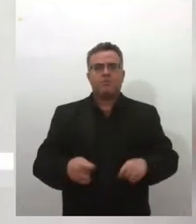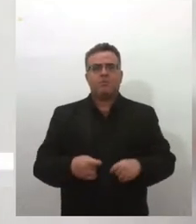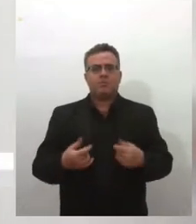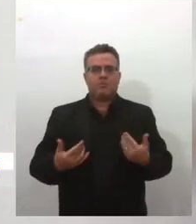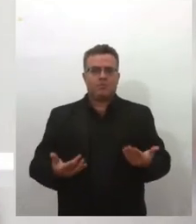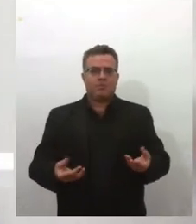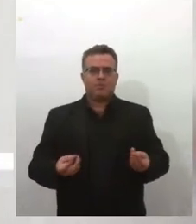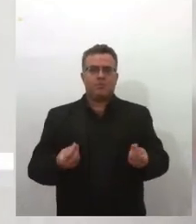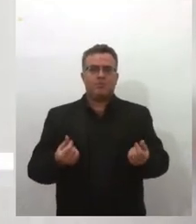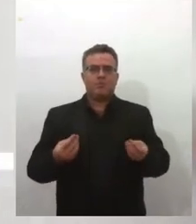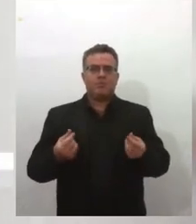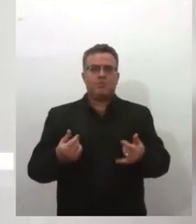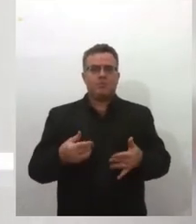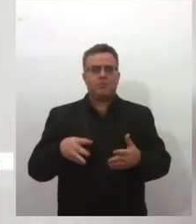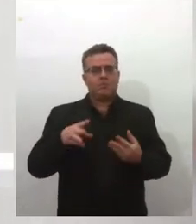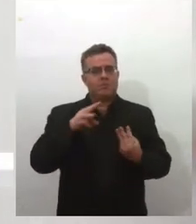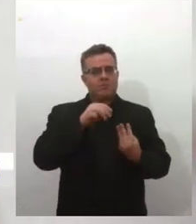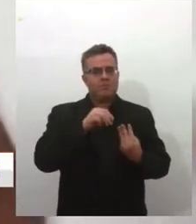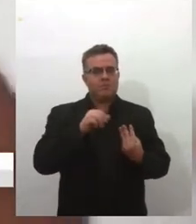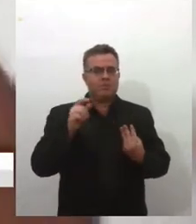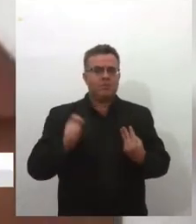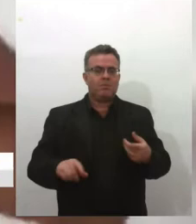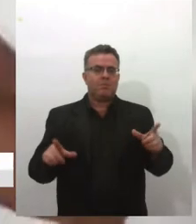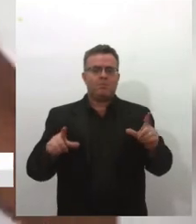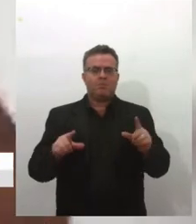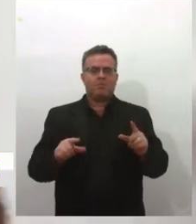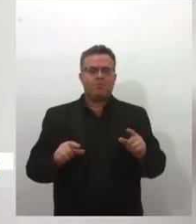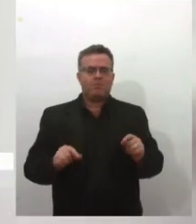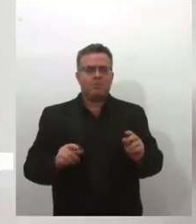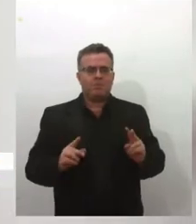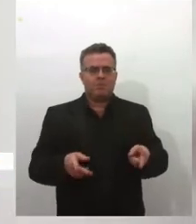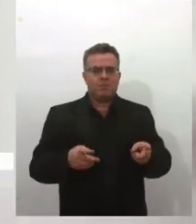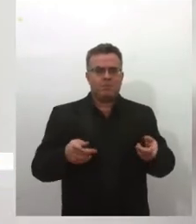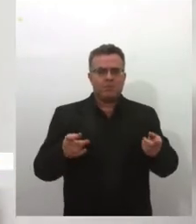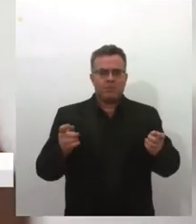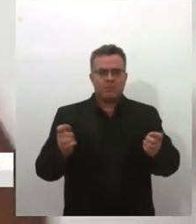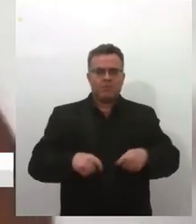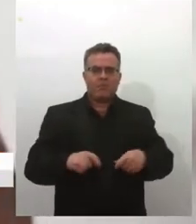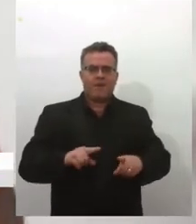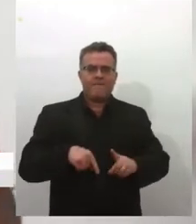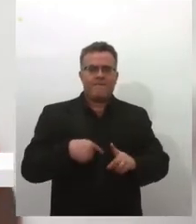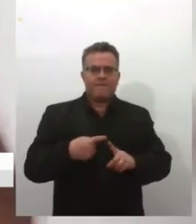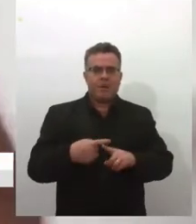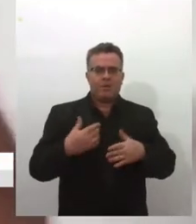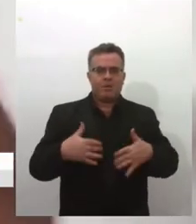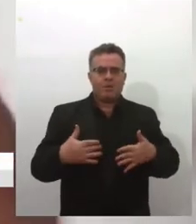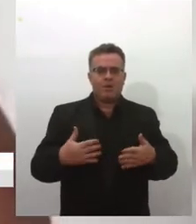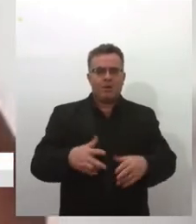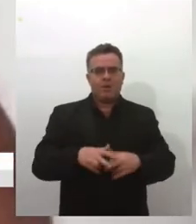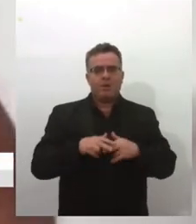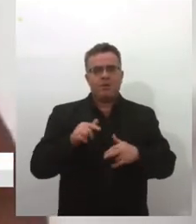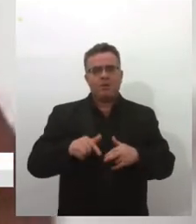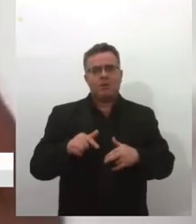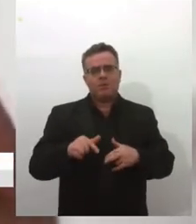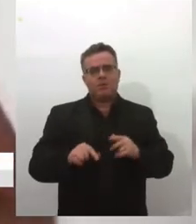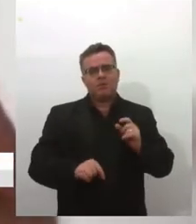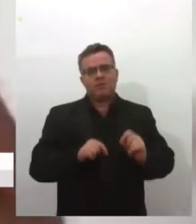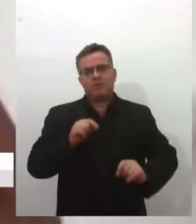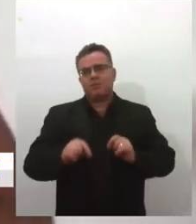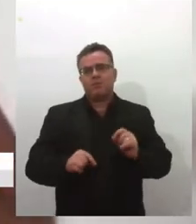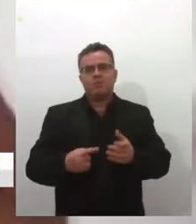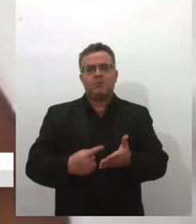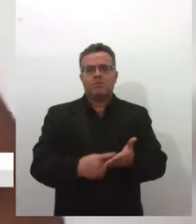A UFIS, ela pode ter uma universidade menor, mas, assim, ela tem uma potência muito grande, então, eu percebo que no Nordeste, as universidades e os pesquisadores